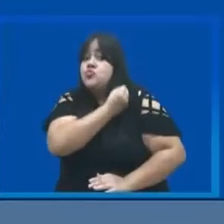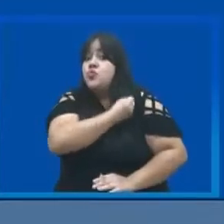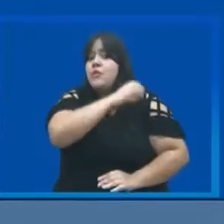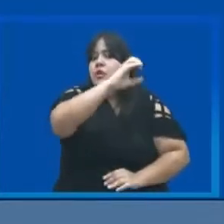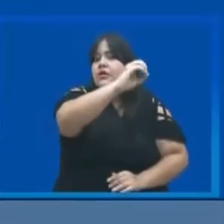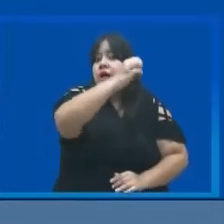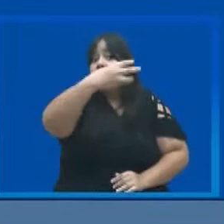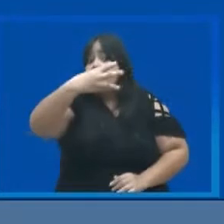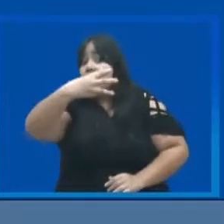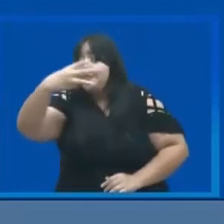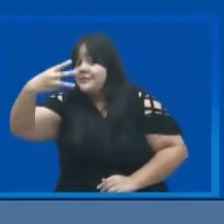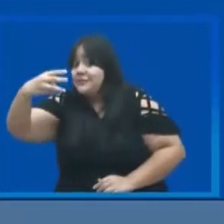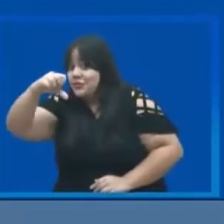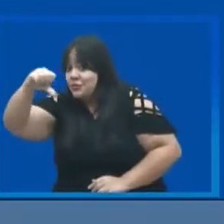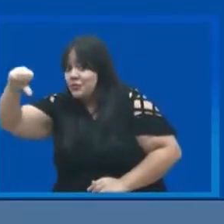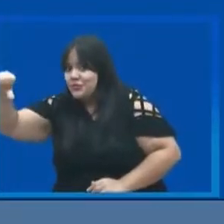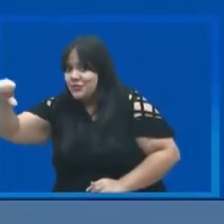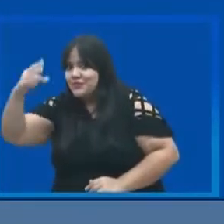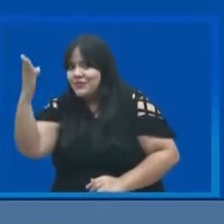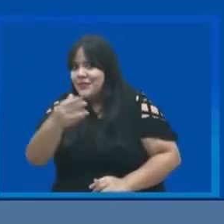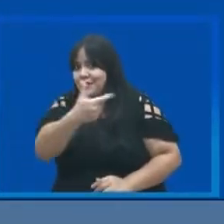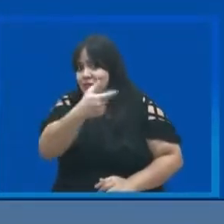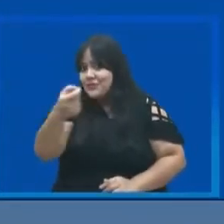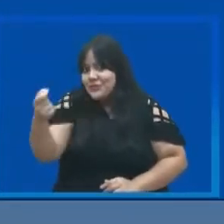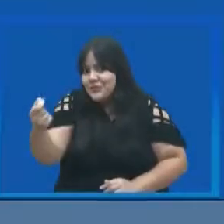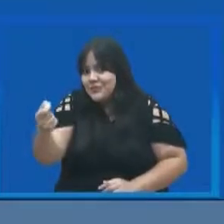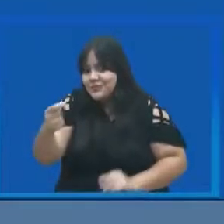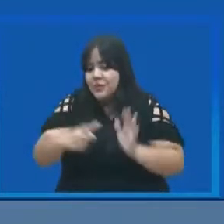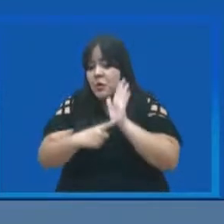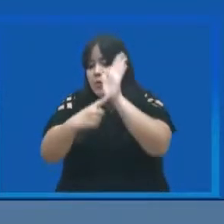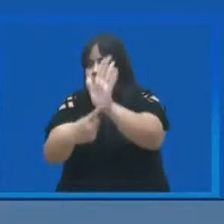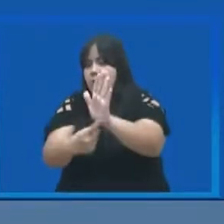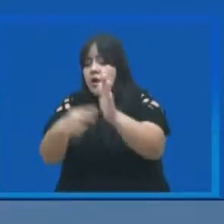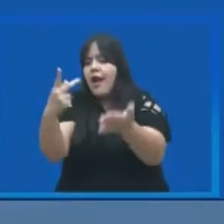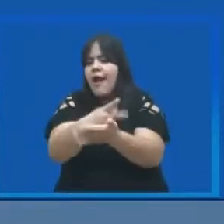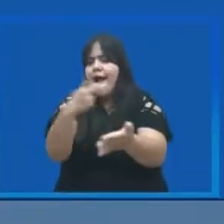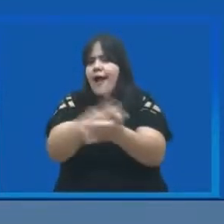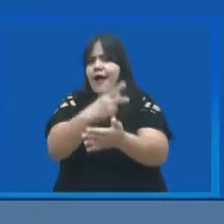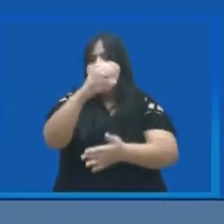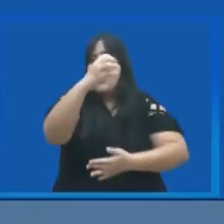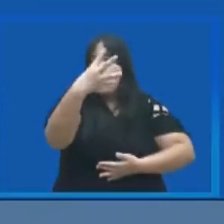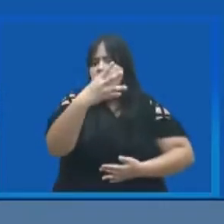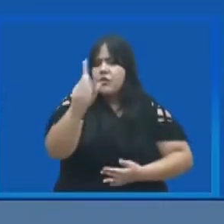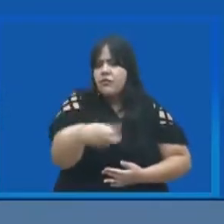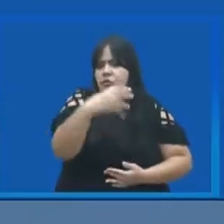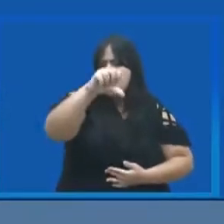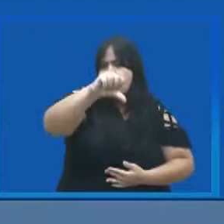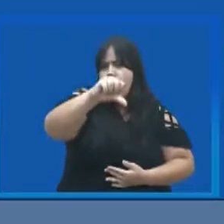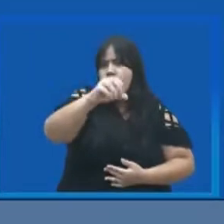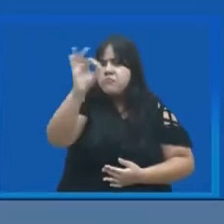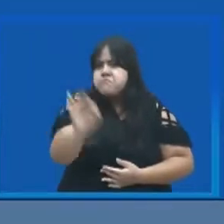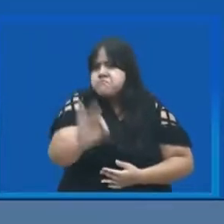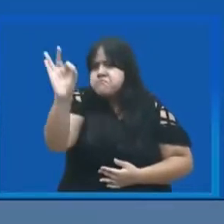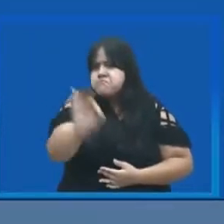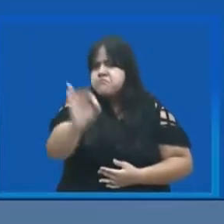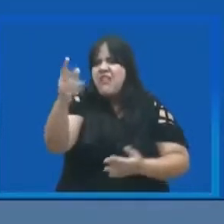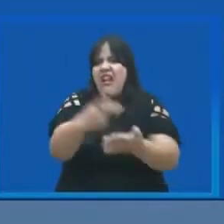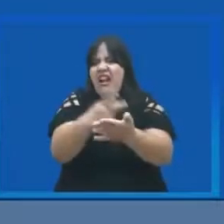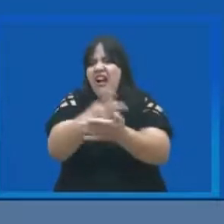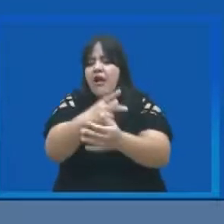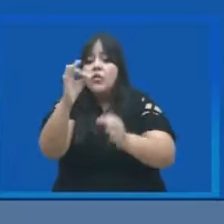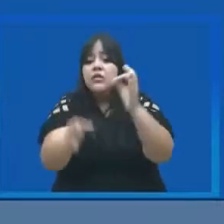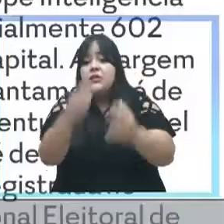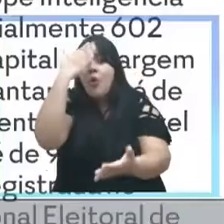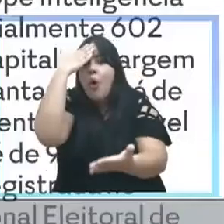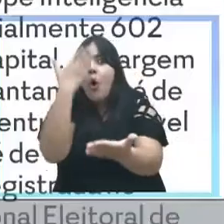GO 03 399 barra 2020. A margem de erro é de 4,9 pontos percentuais